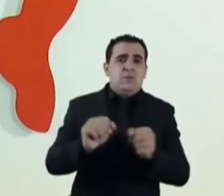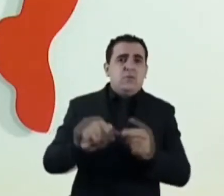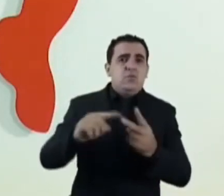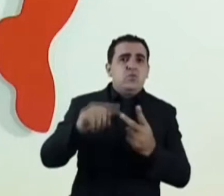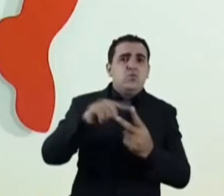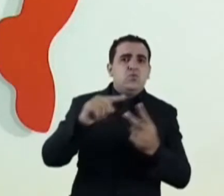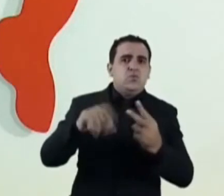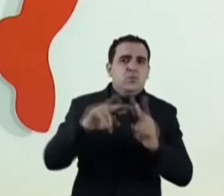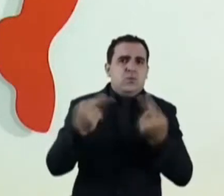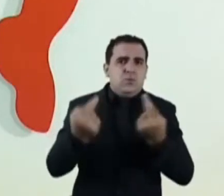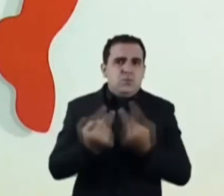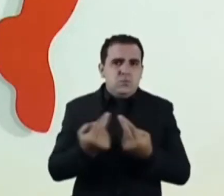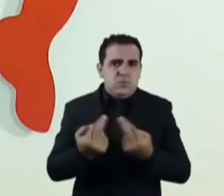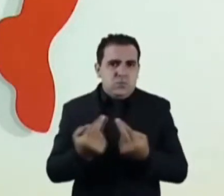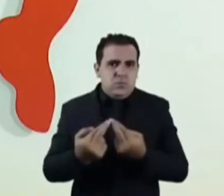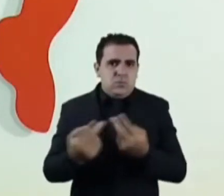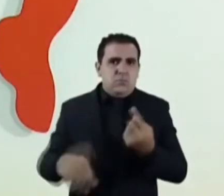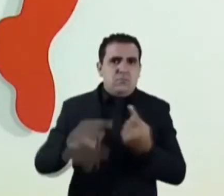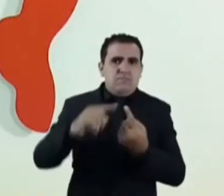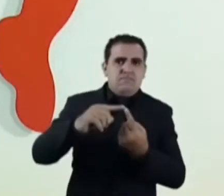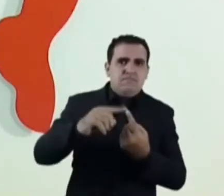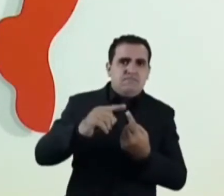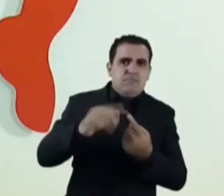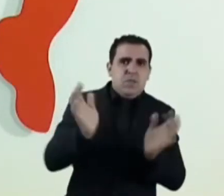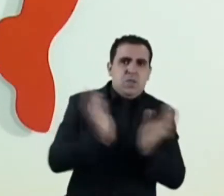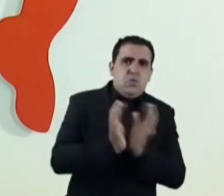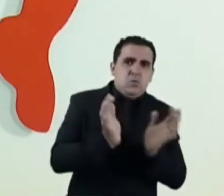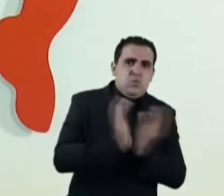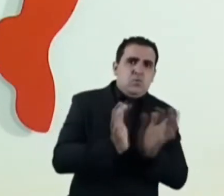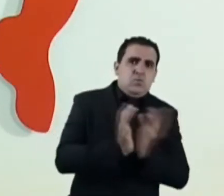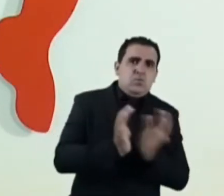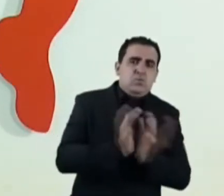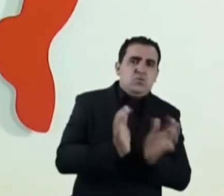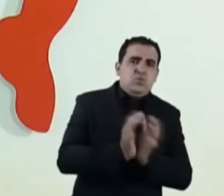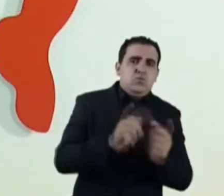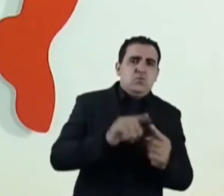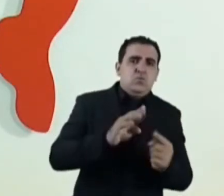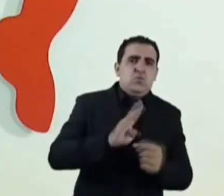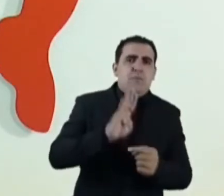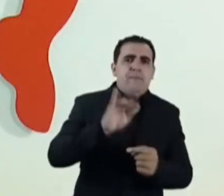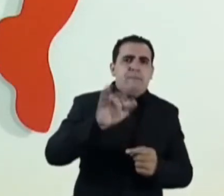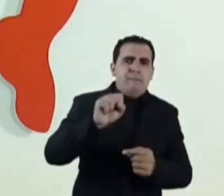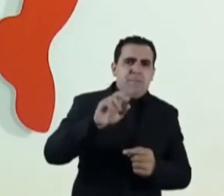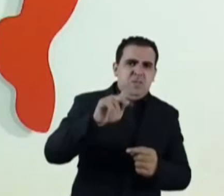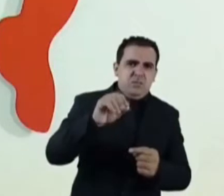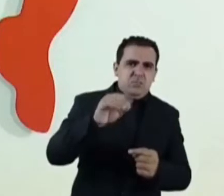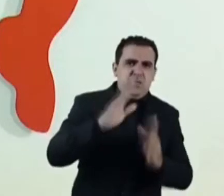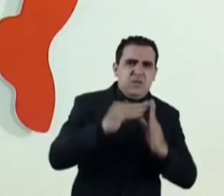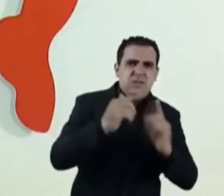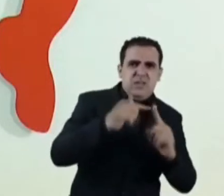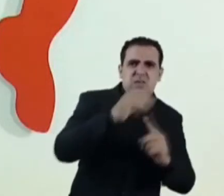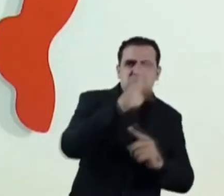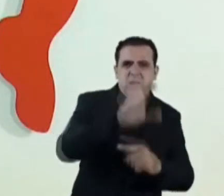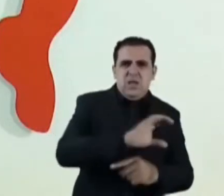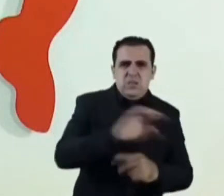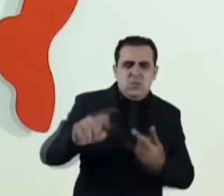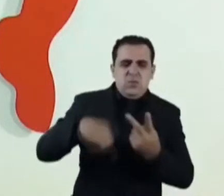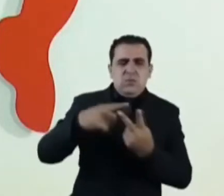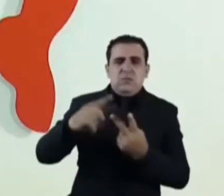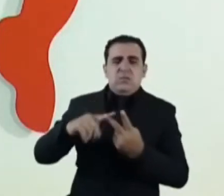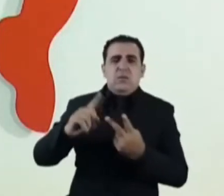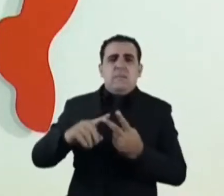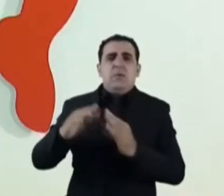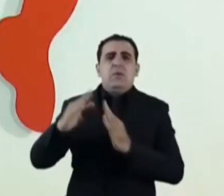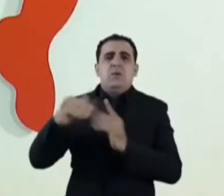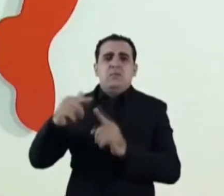duas reuniões em que dialoguei com os bispos da Igreja Católica, também com líderes